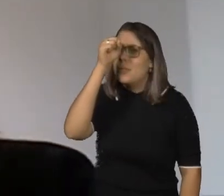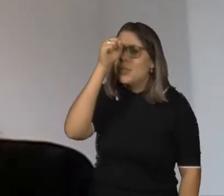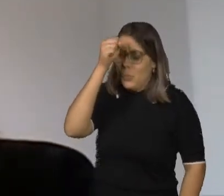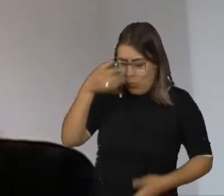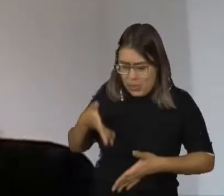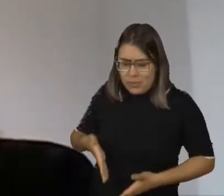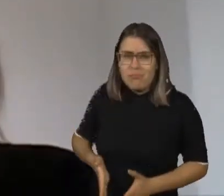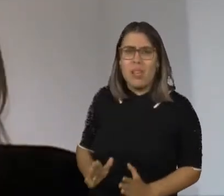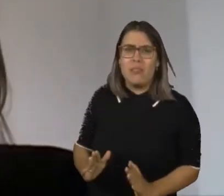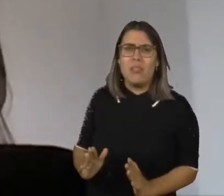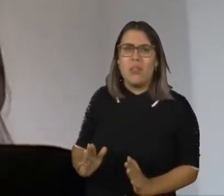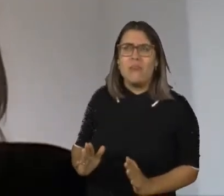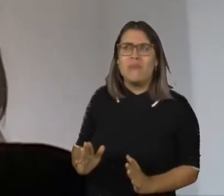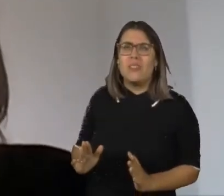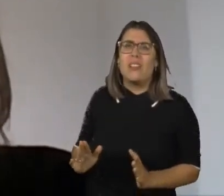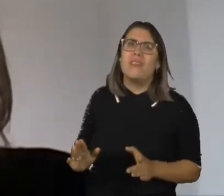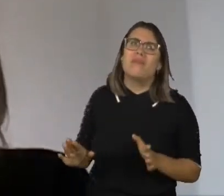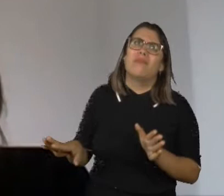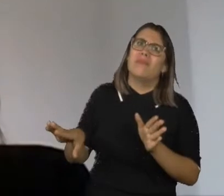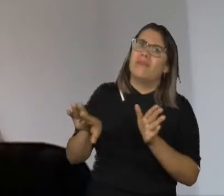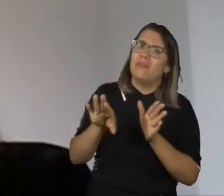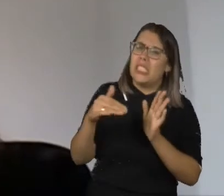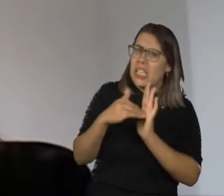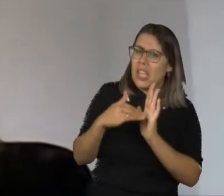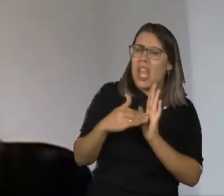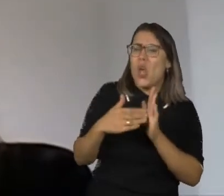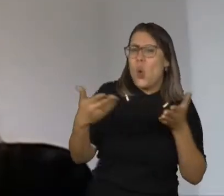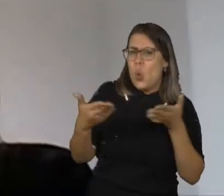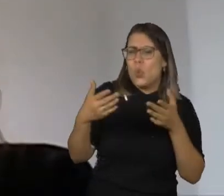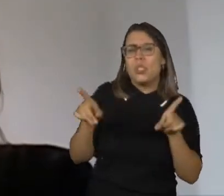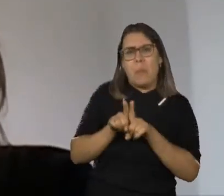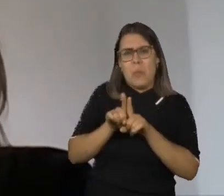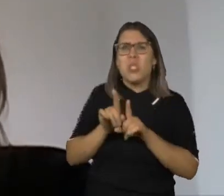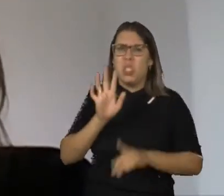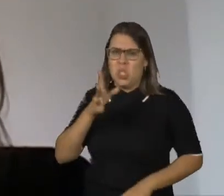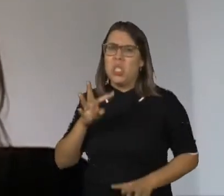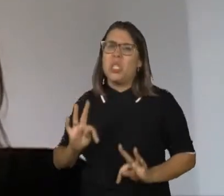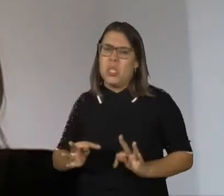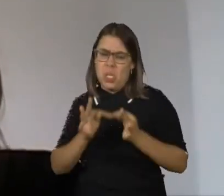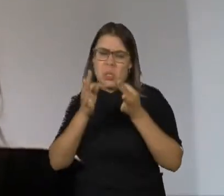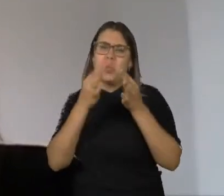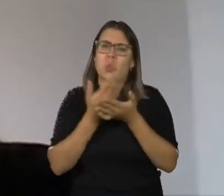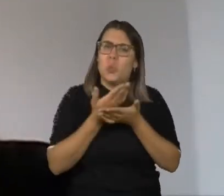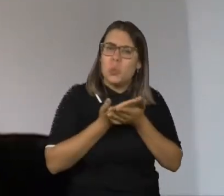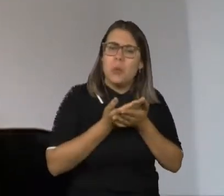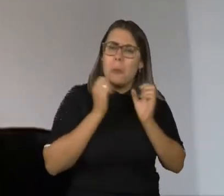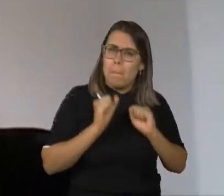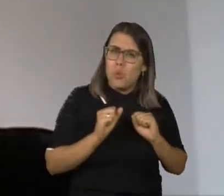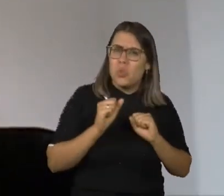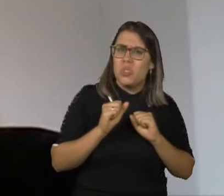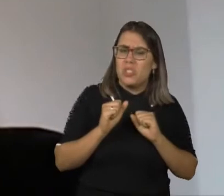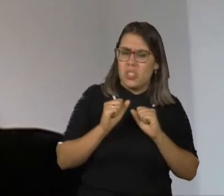nascimento, ou até mesmo hoje, com as técnicas avançadas que nós temos de diagnóstico pré-natal, poderíamos dizer